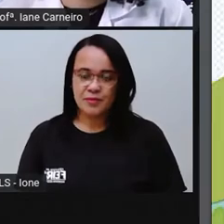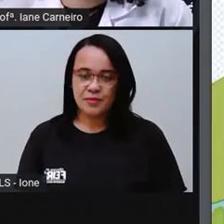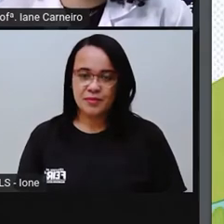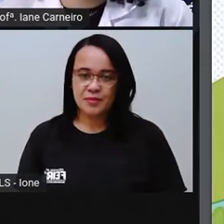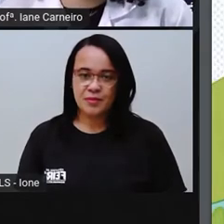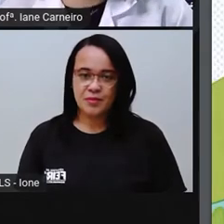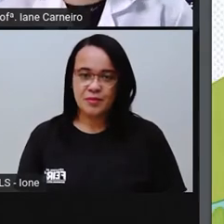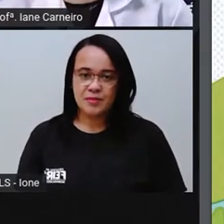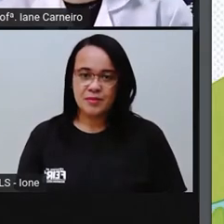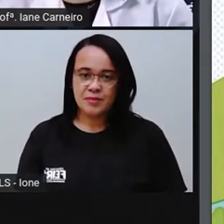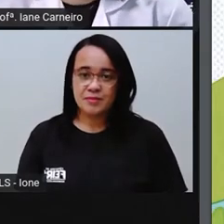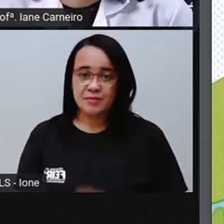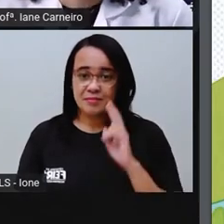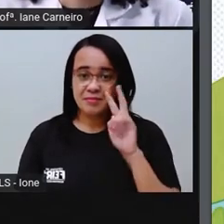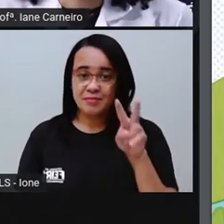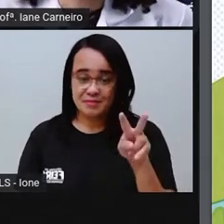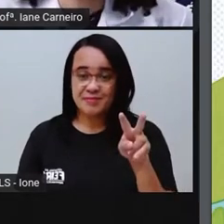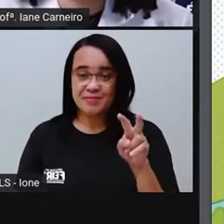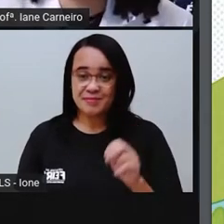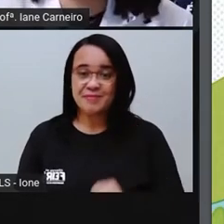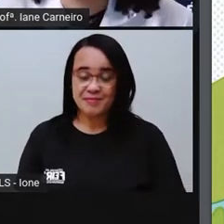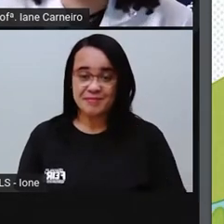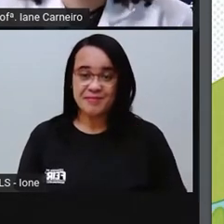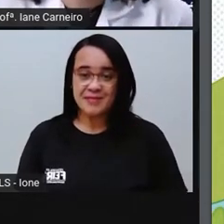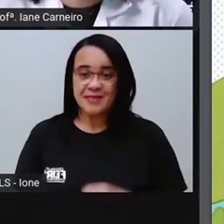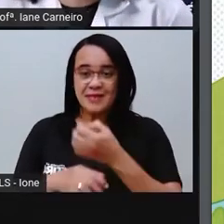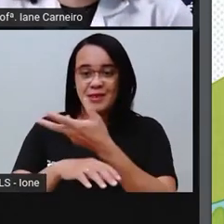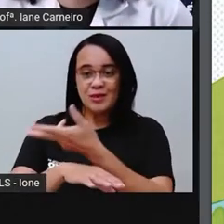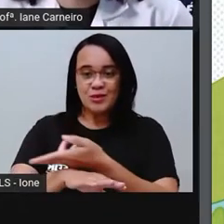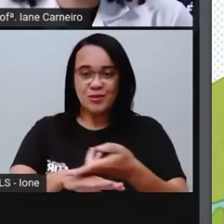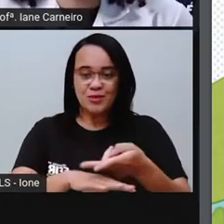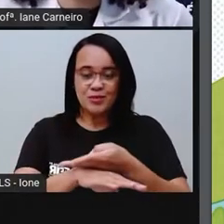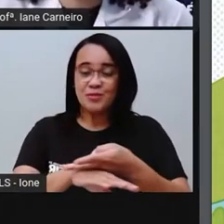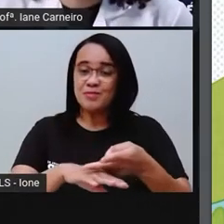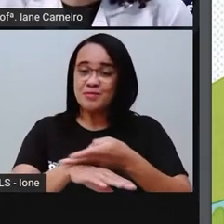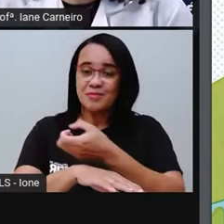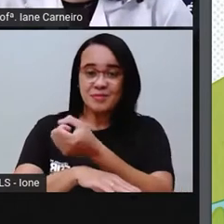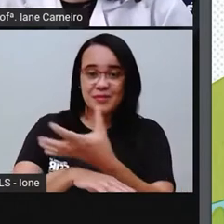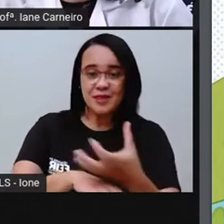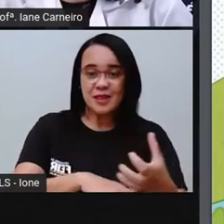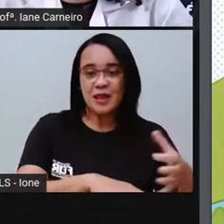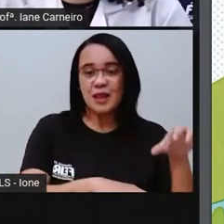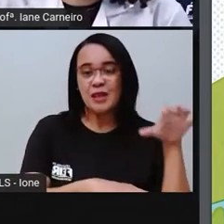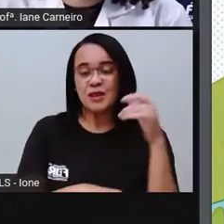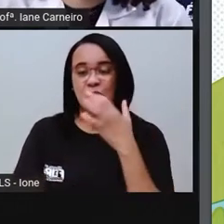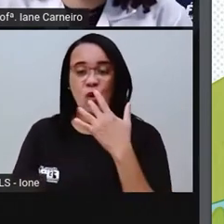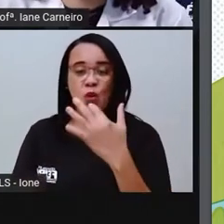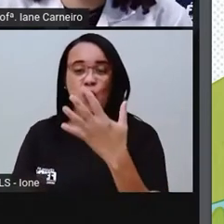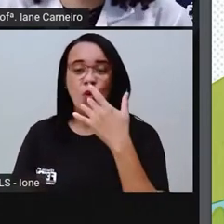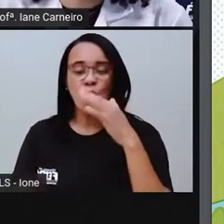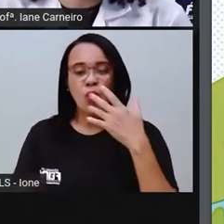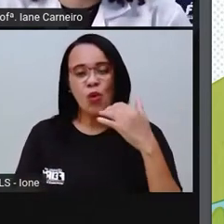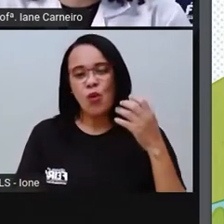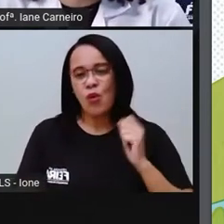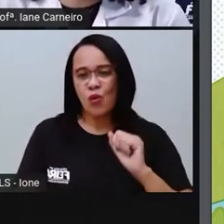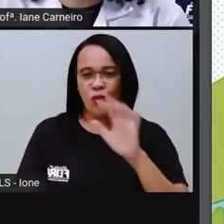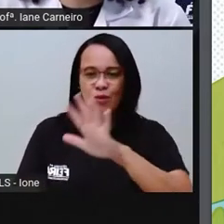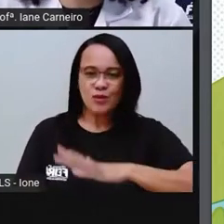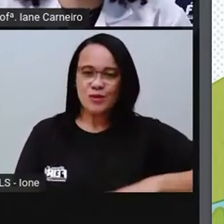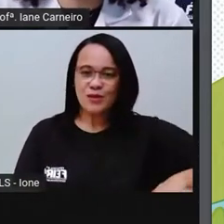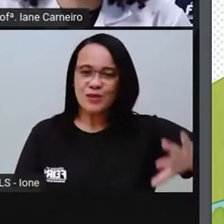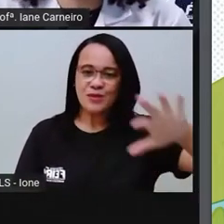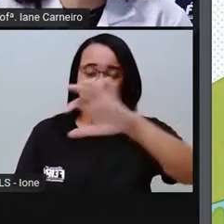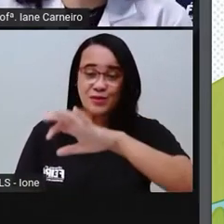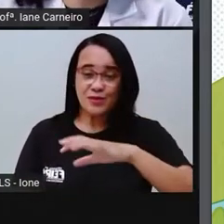Passar aqui, pronto. Num jardim bem colorido, cheio de encanto e cor, onde havia um